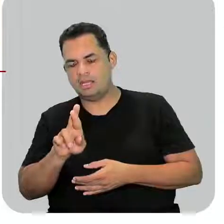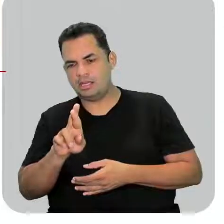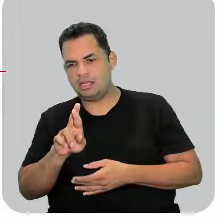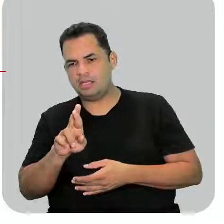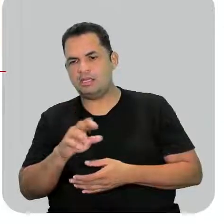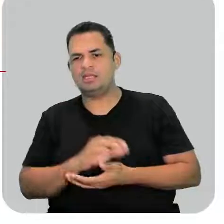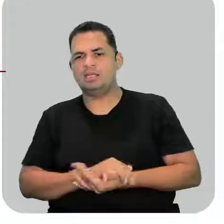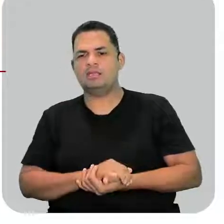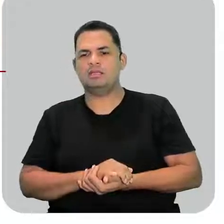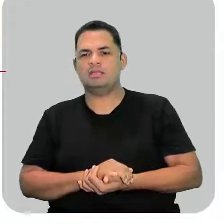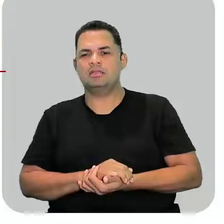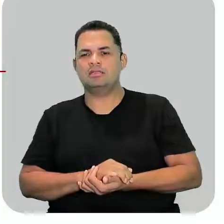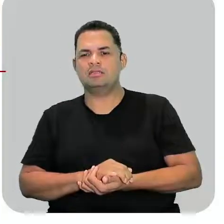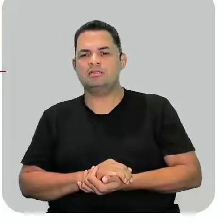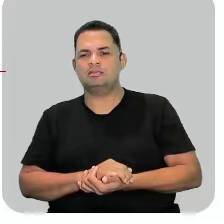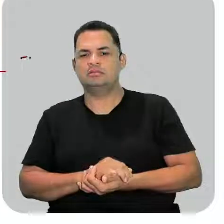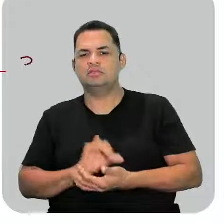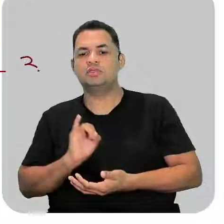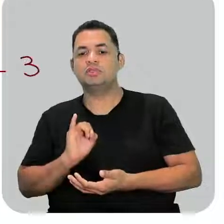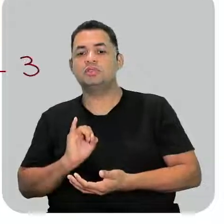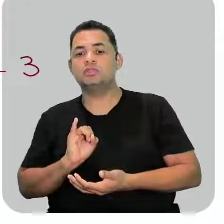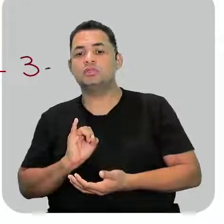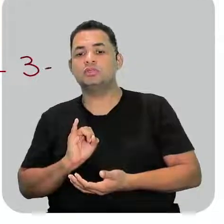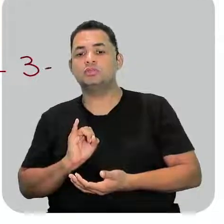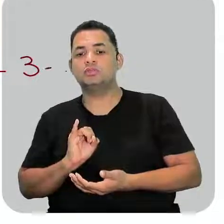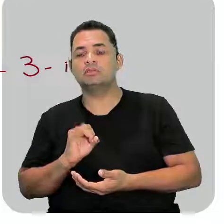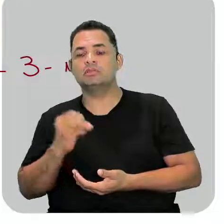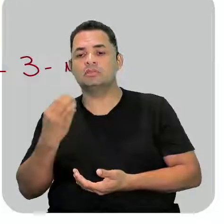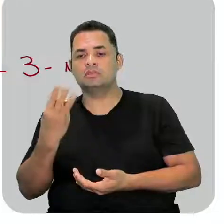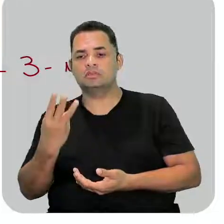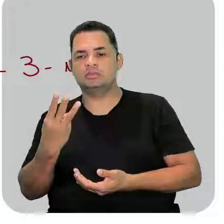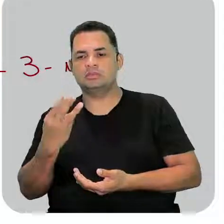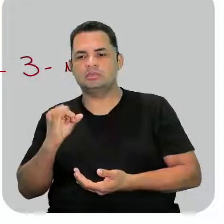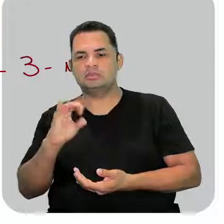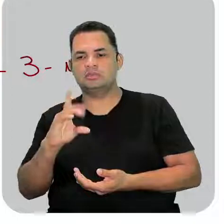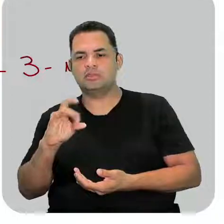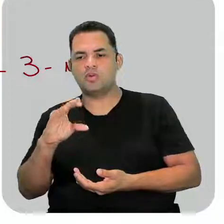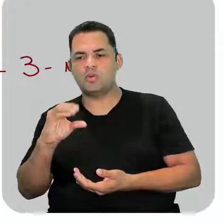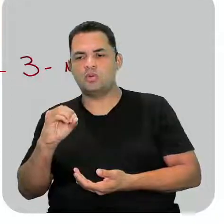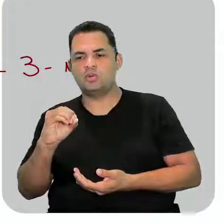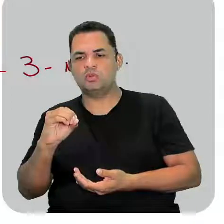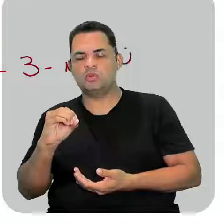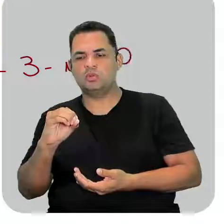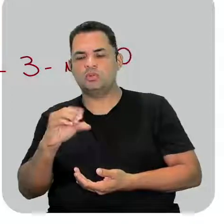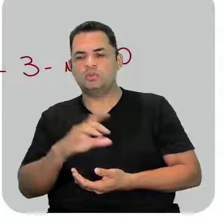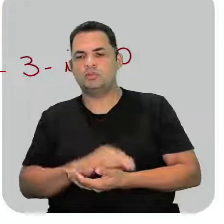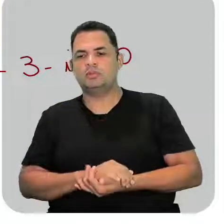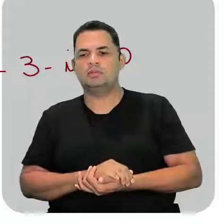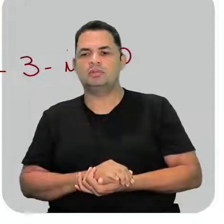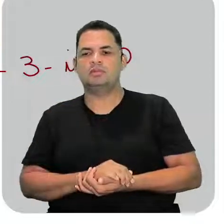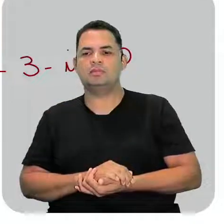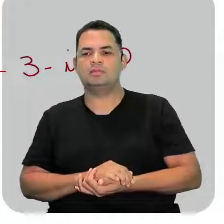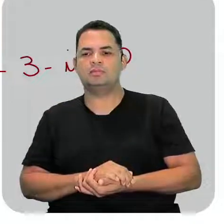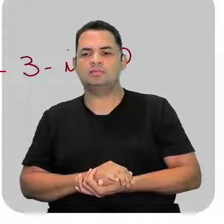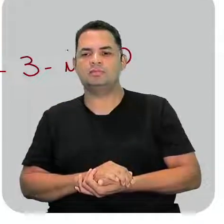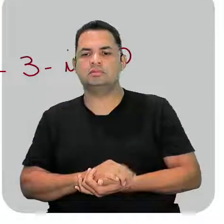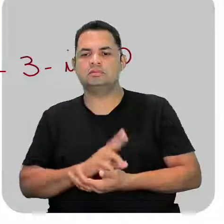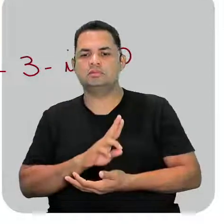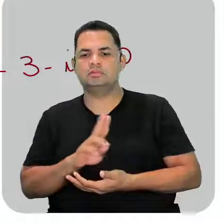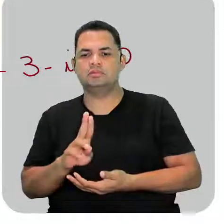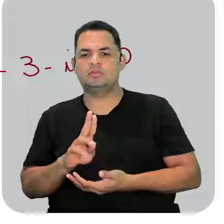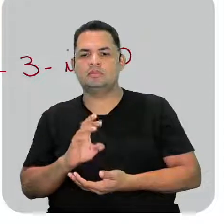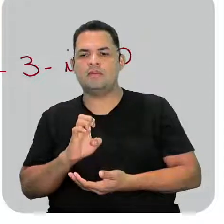E aí, onde está o iodo? Lá no três. Três iodo. Iodo. E aí o nome